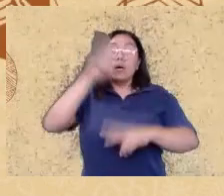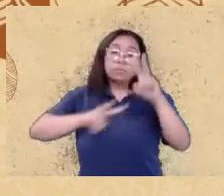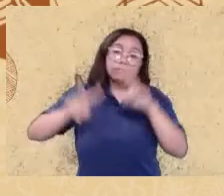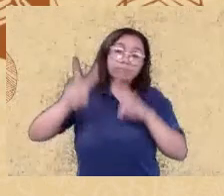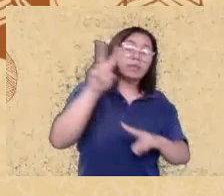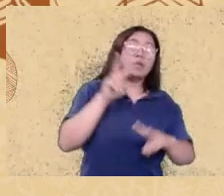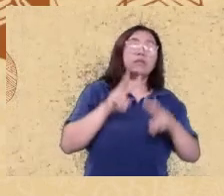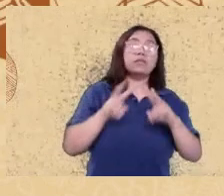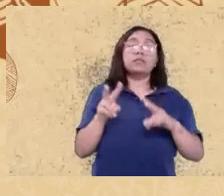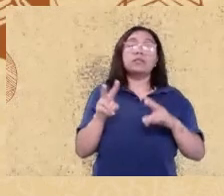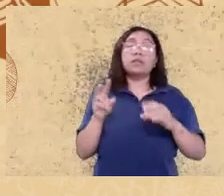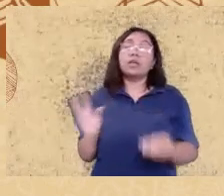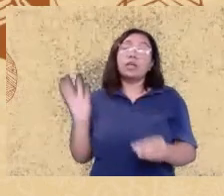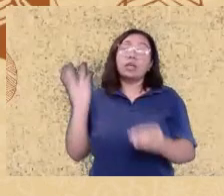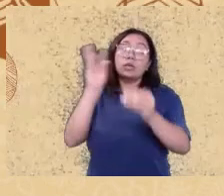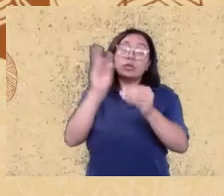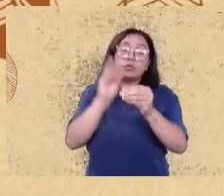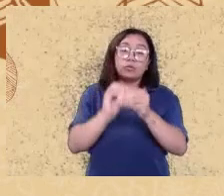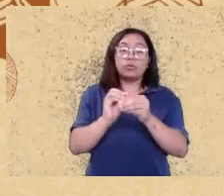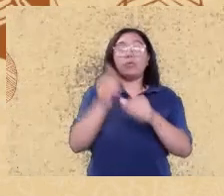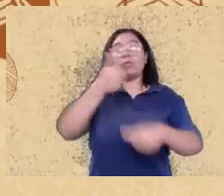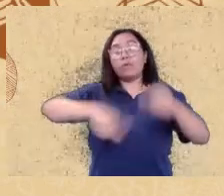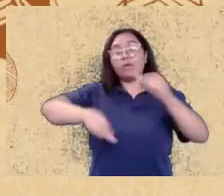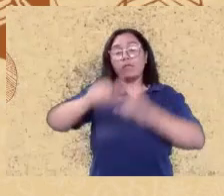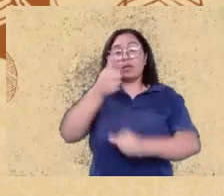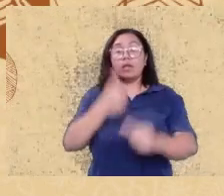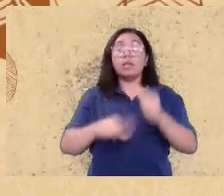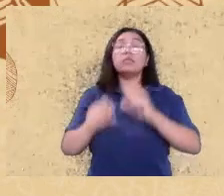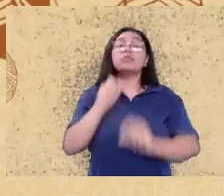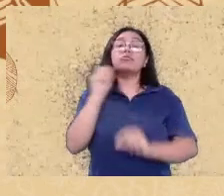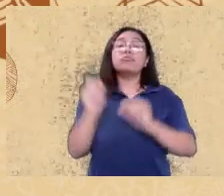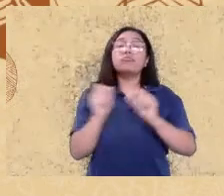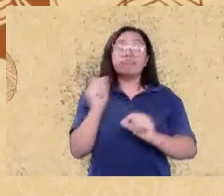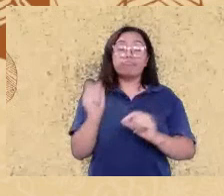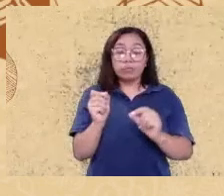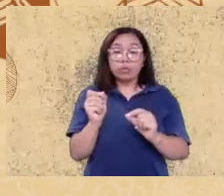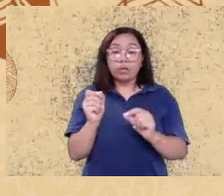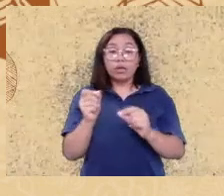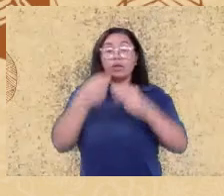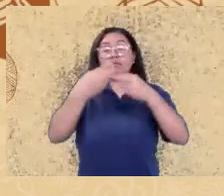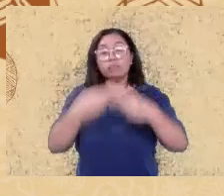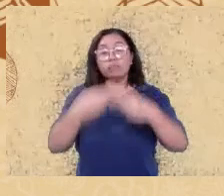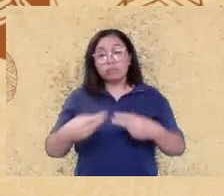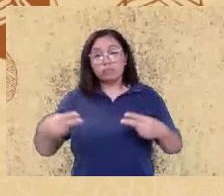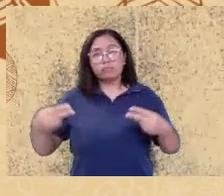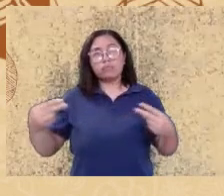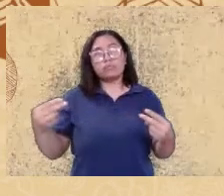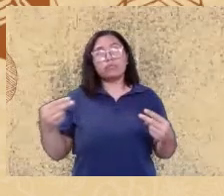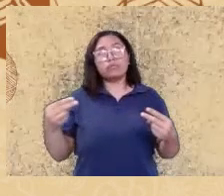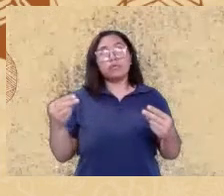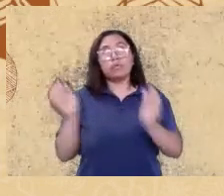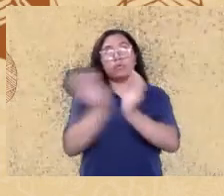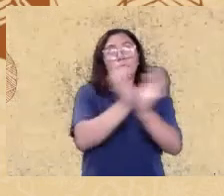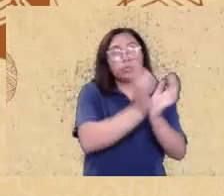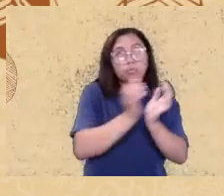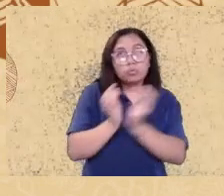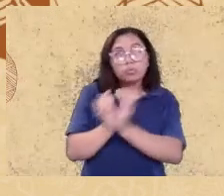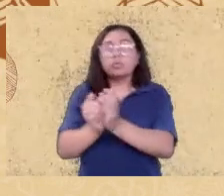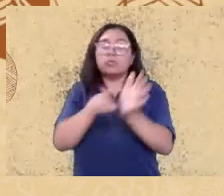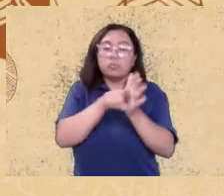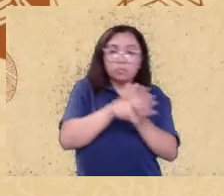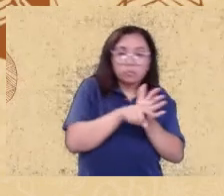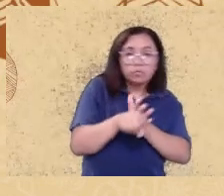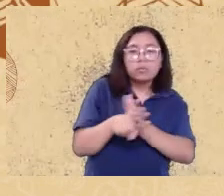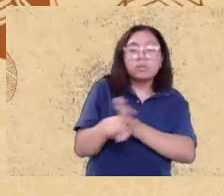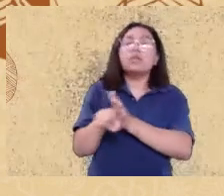avaliações dos atributos que dêem suporte a um conjunto de aspectos e de pesquisas que possam